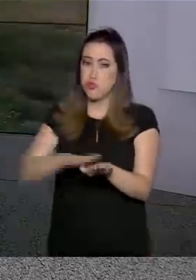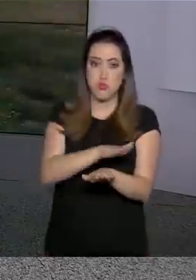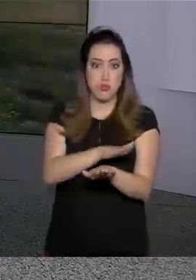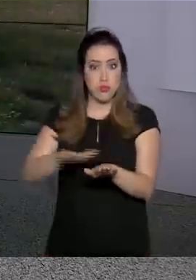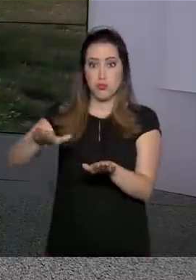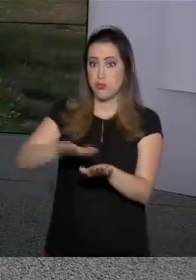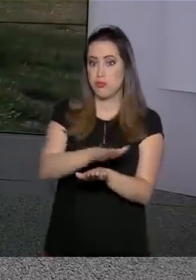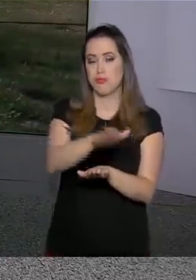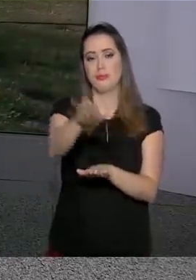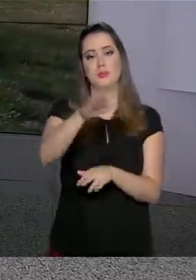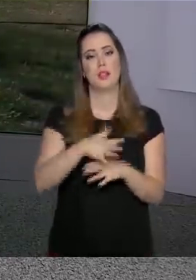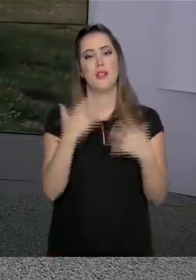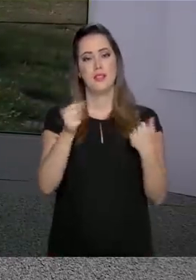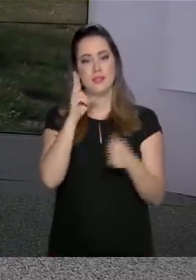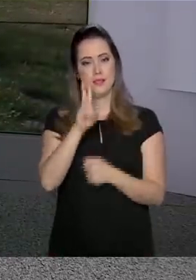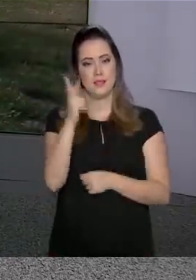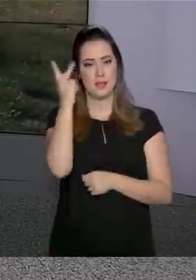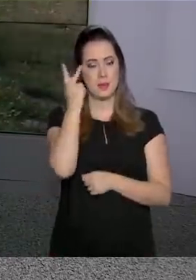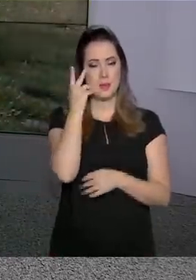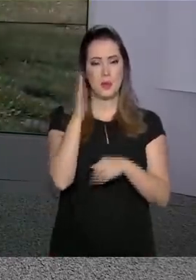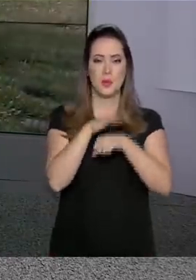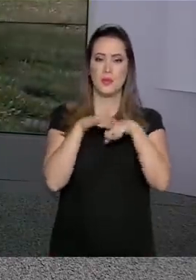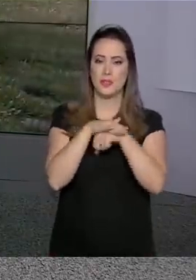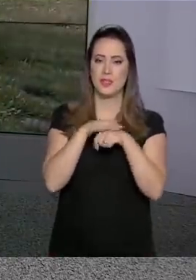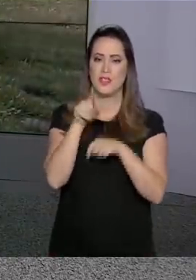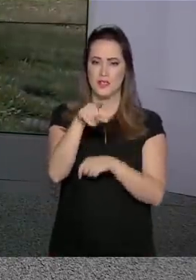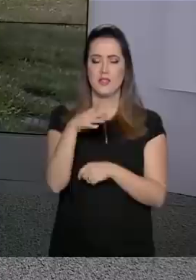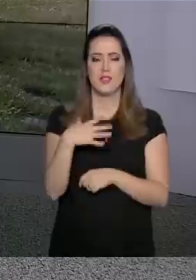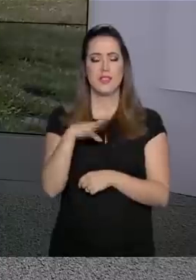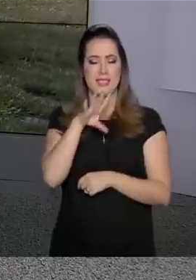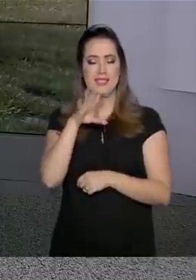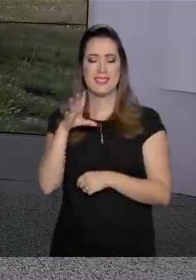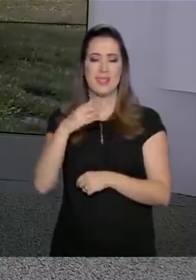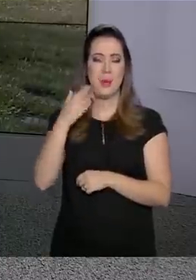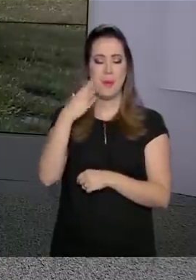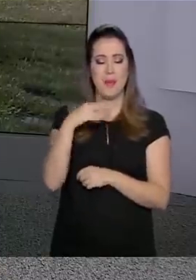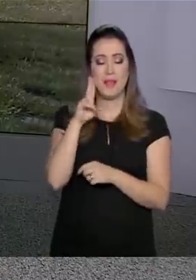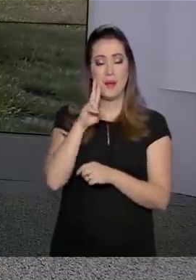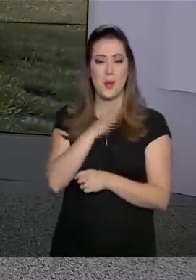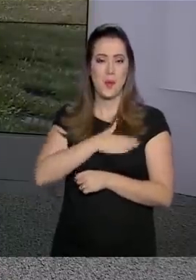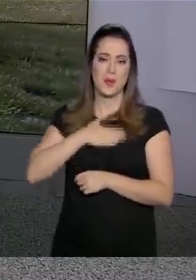nosso repórter Ricardo Ferraz. Olá, Ricardo. Você também? Era fã do Senna. Bom dia.